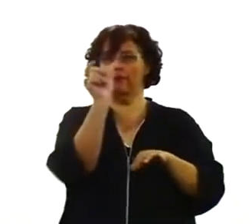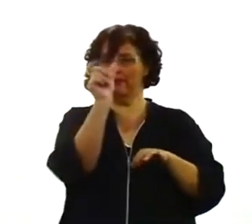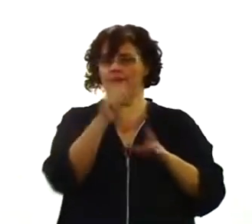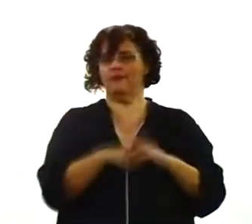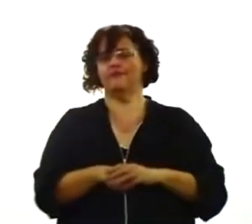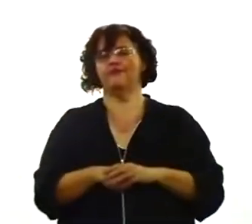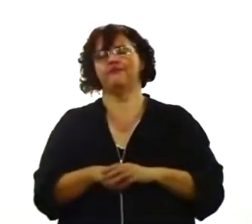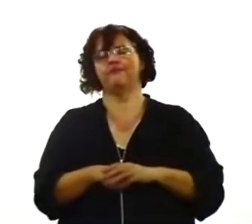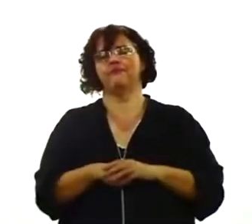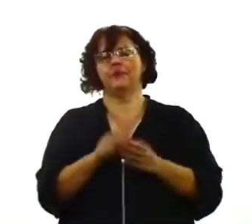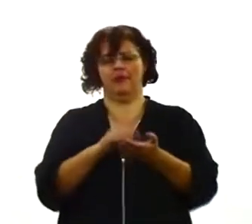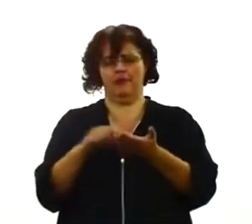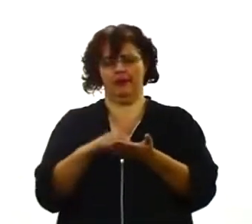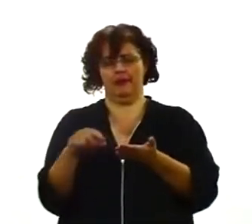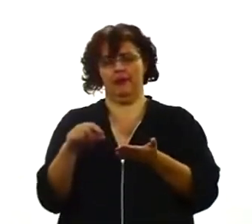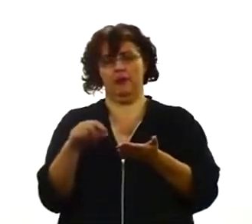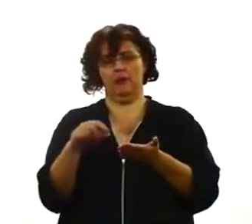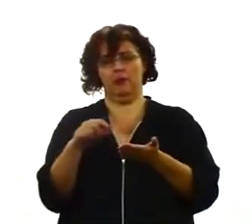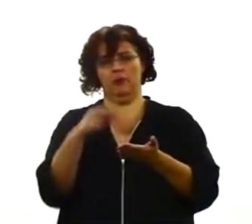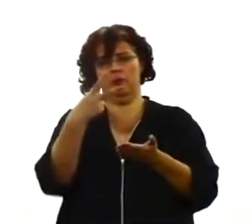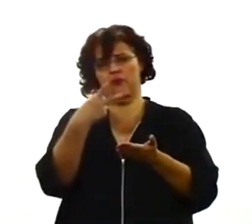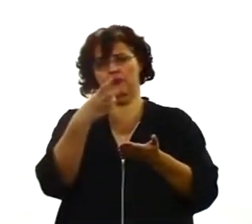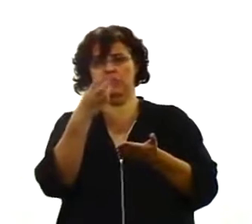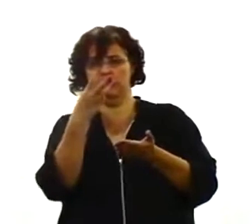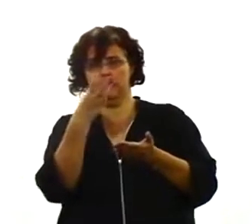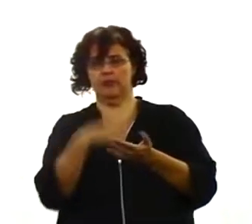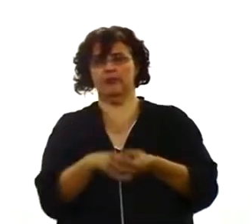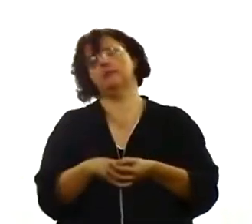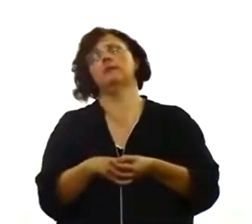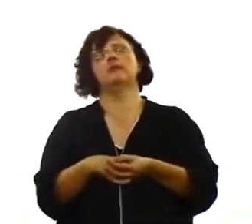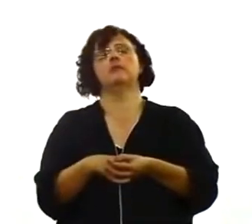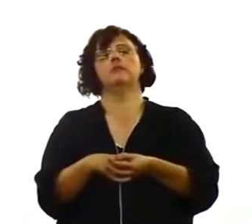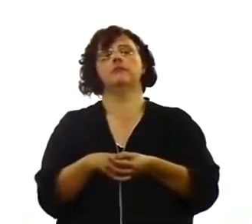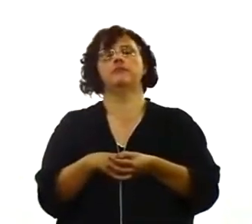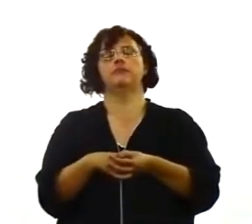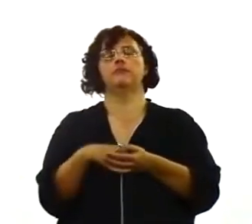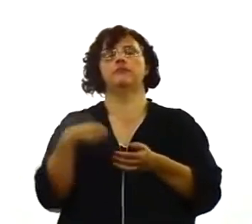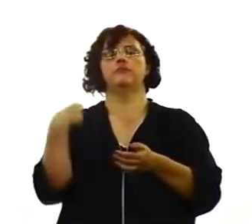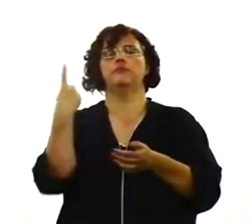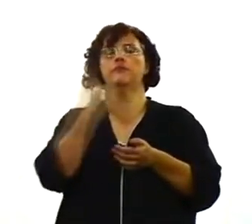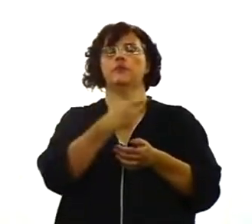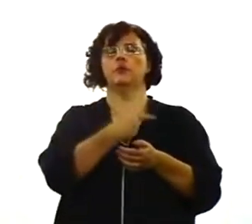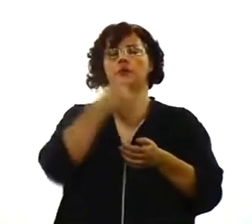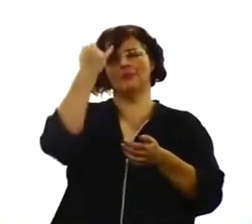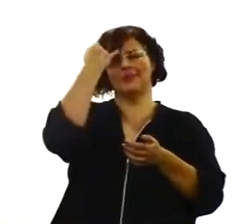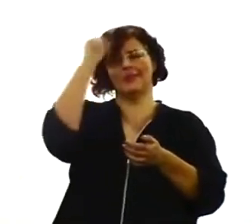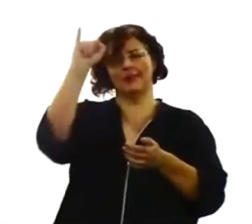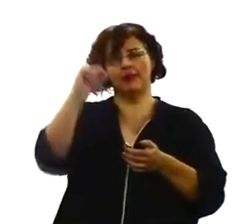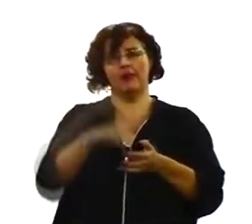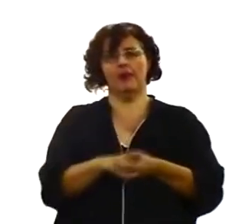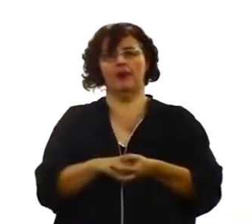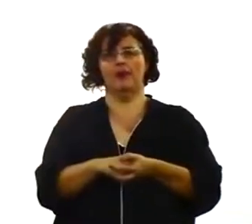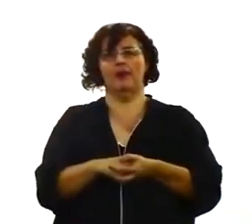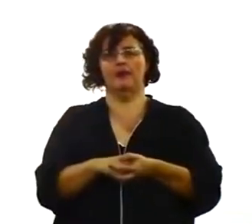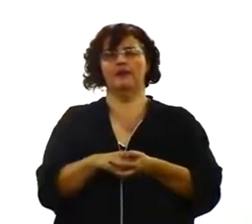versículo, no versículo 23, nós temos uma ideia aqui da